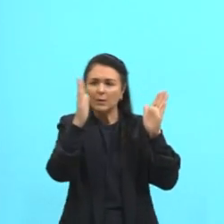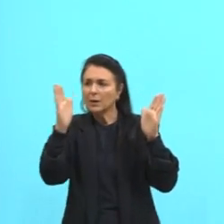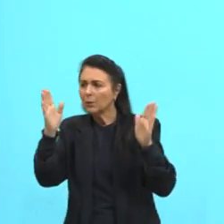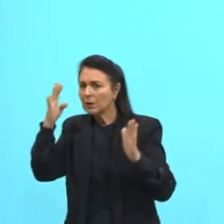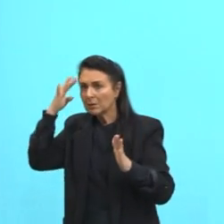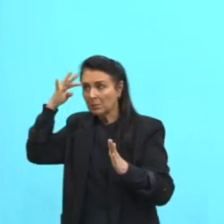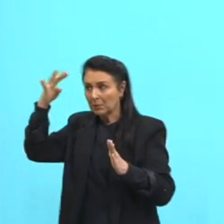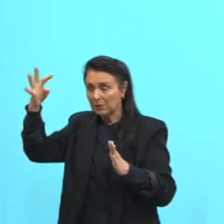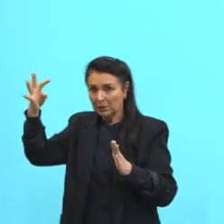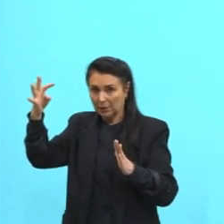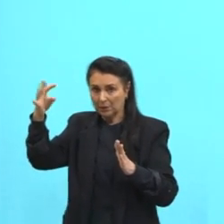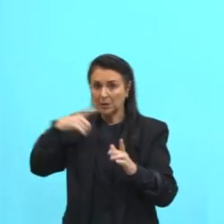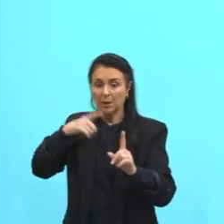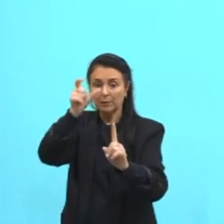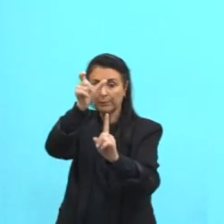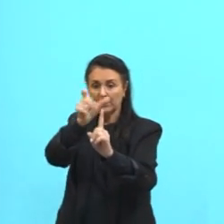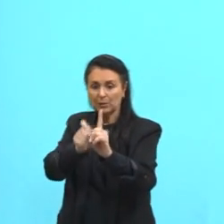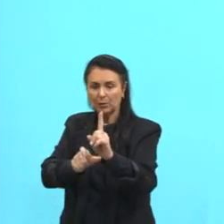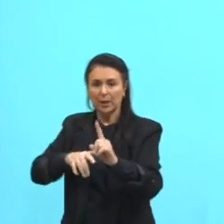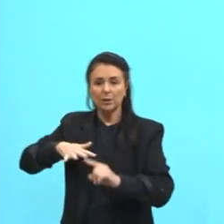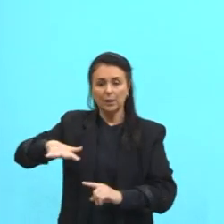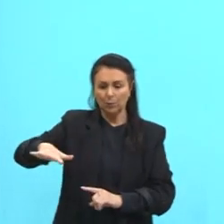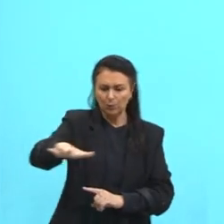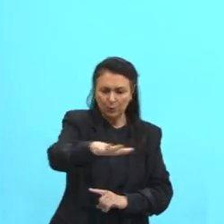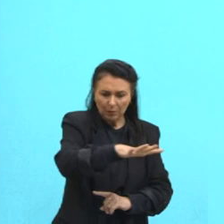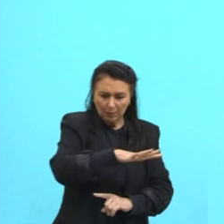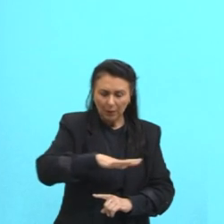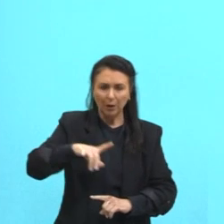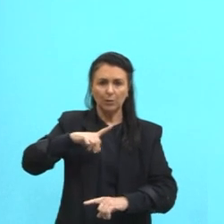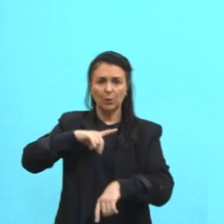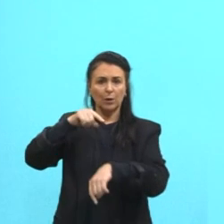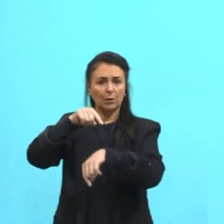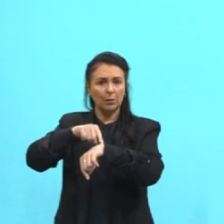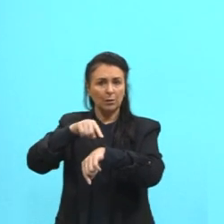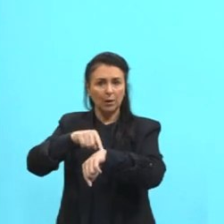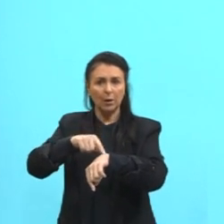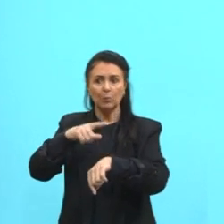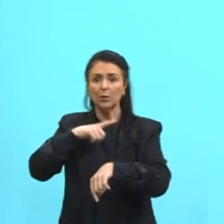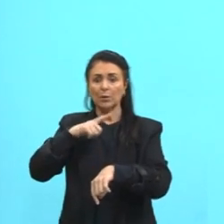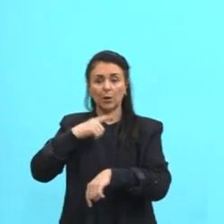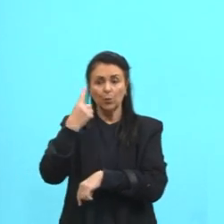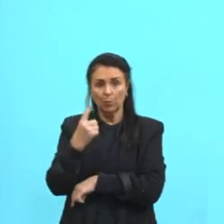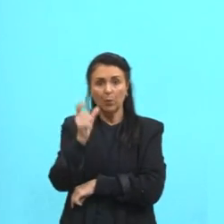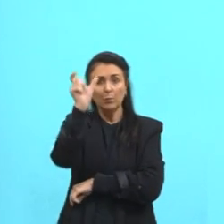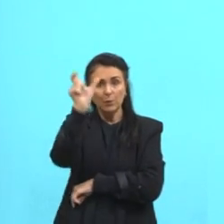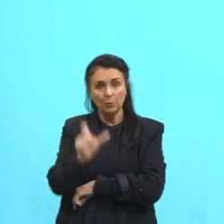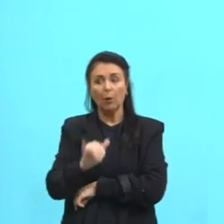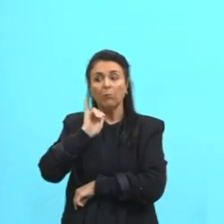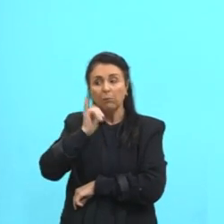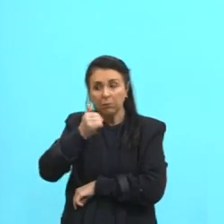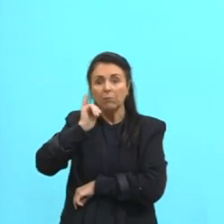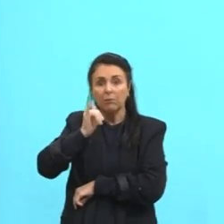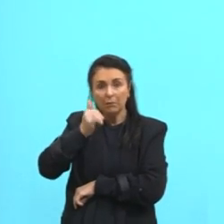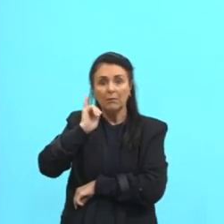personagens, espaço, tempo, narrador, enredo, entre outras características.